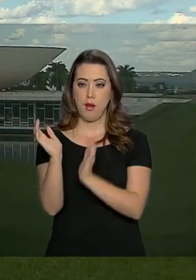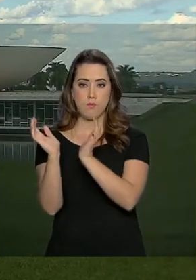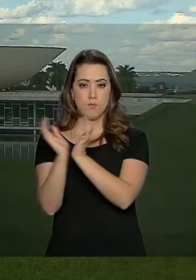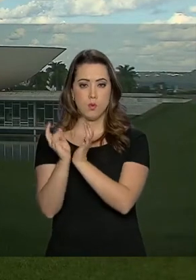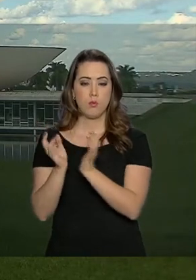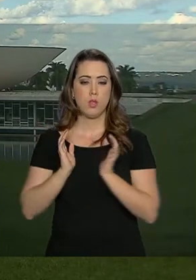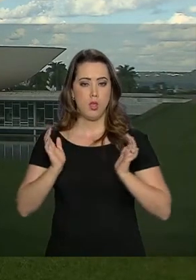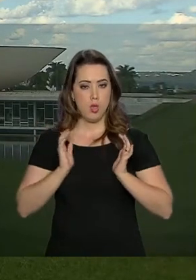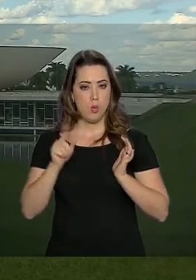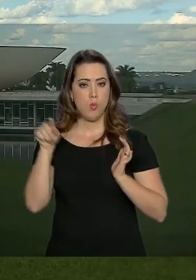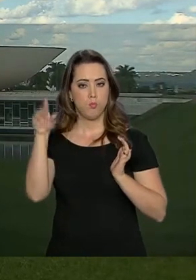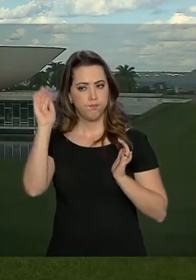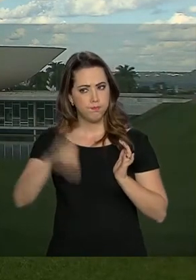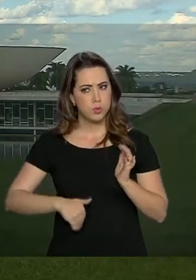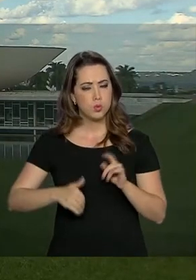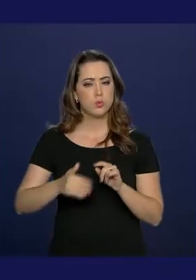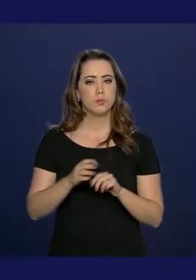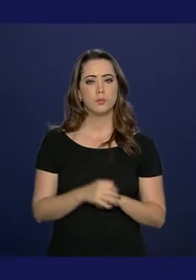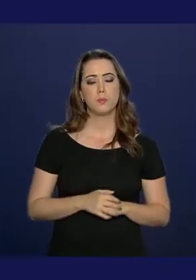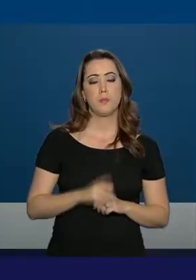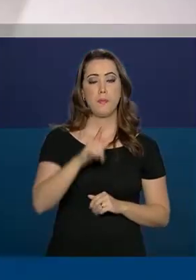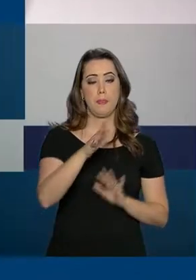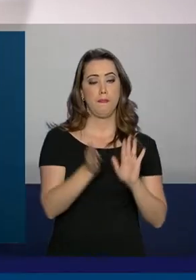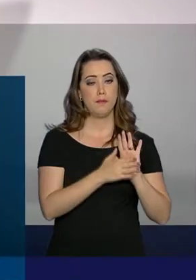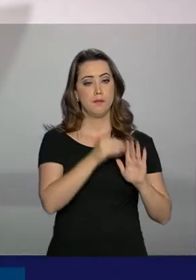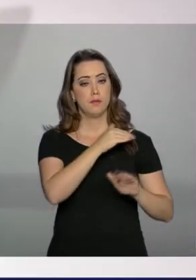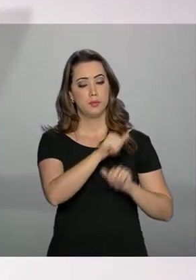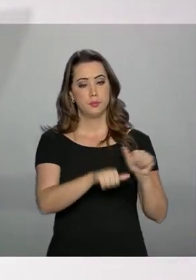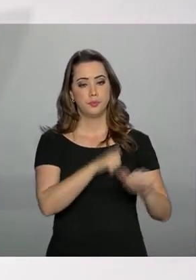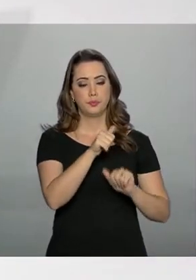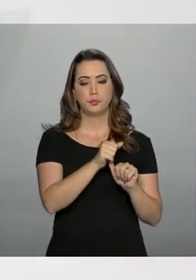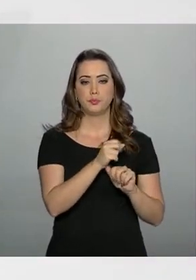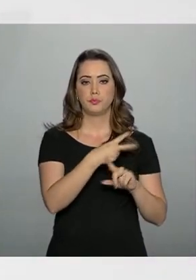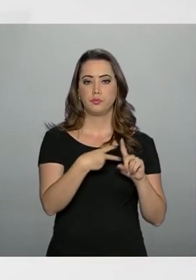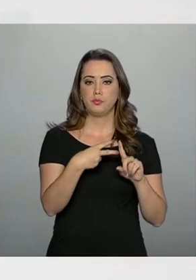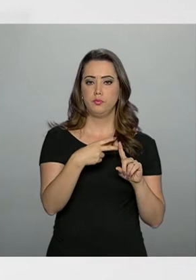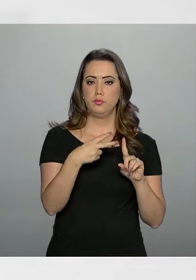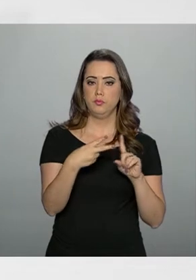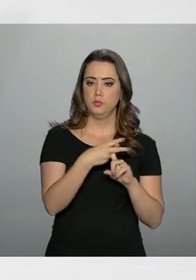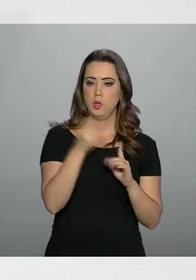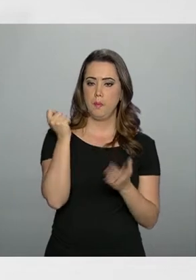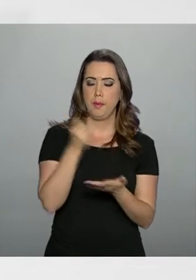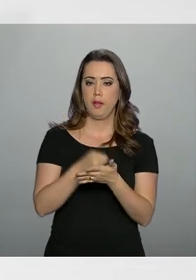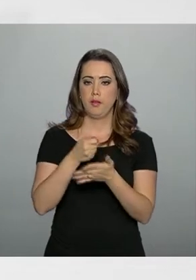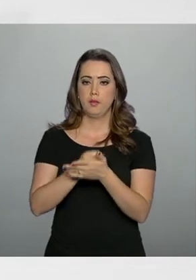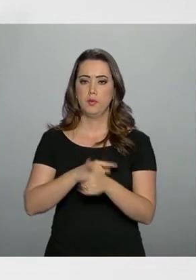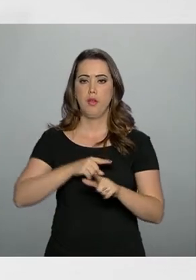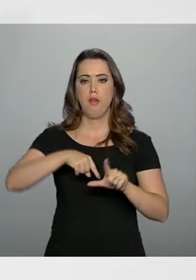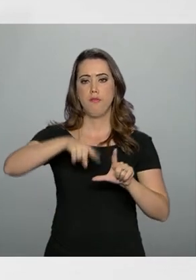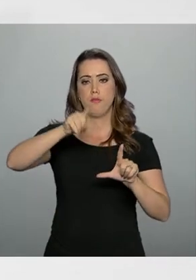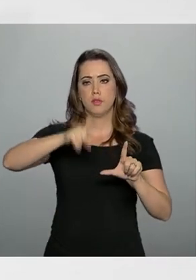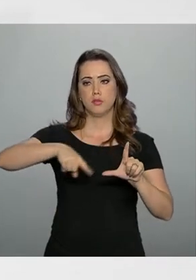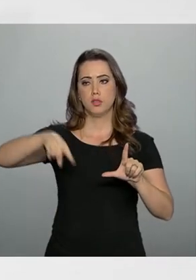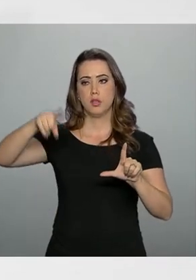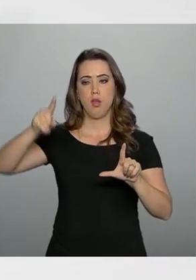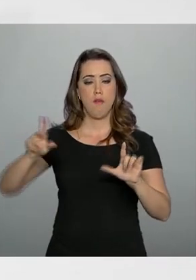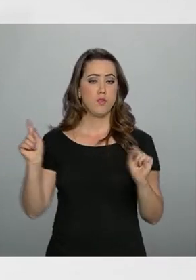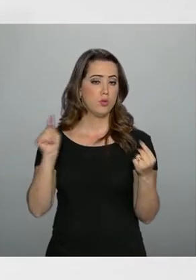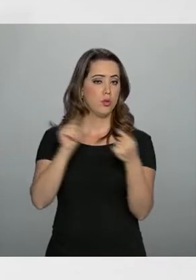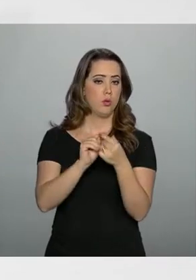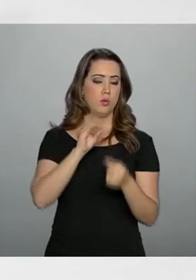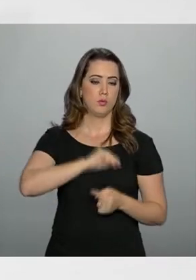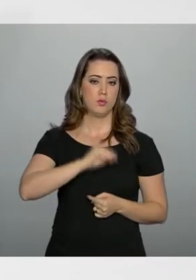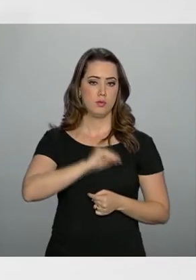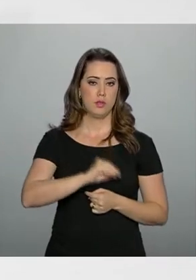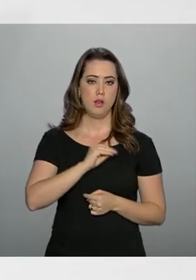federal, já encaminhada ao Congresso Nacional, a contribuição previdenciária vai variar de acordo com o que o trabalhador ganha. São as chamadas